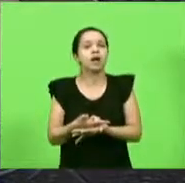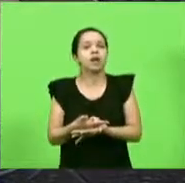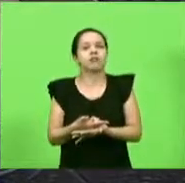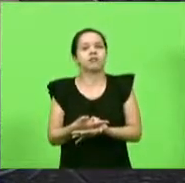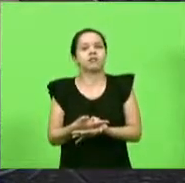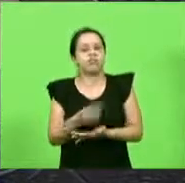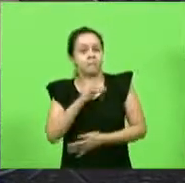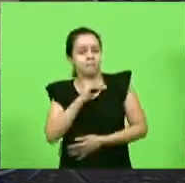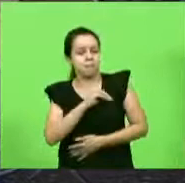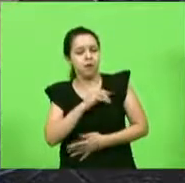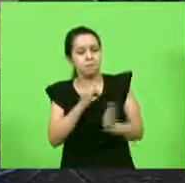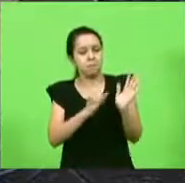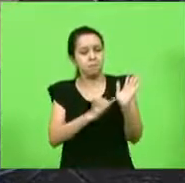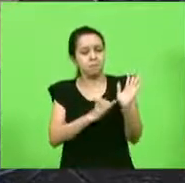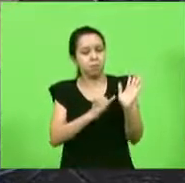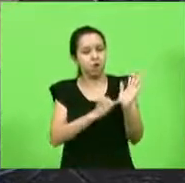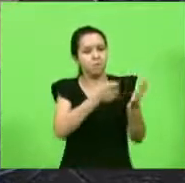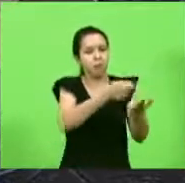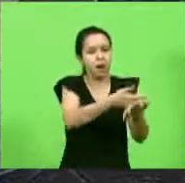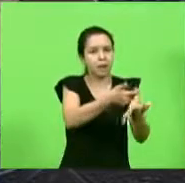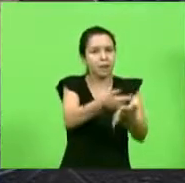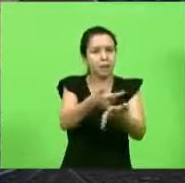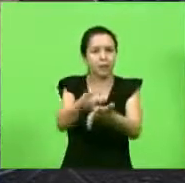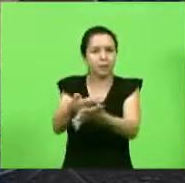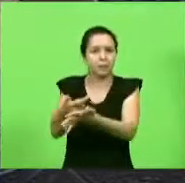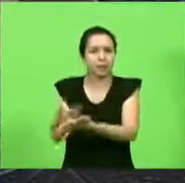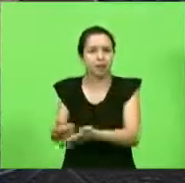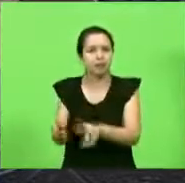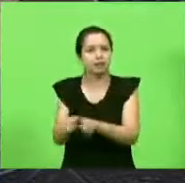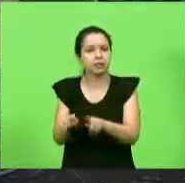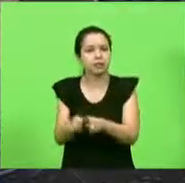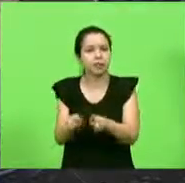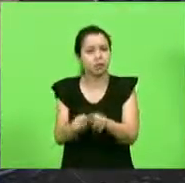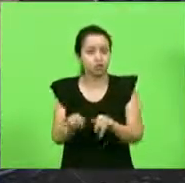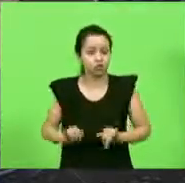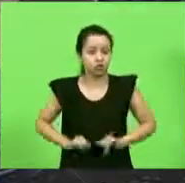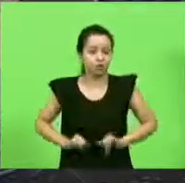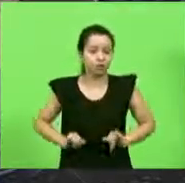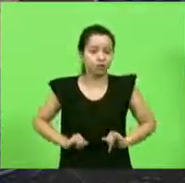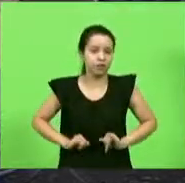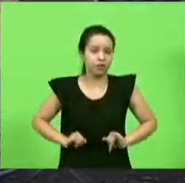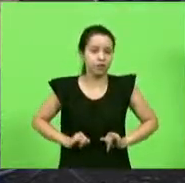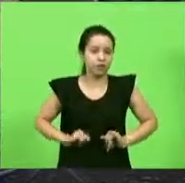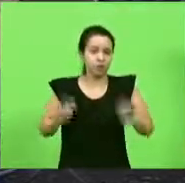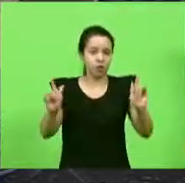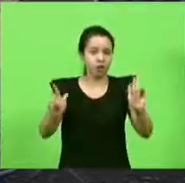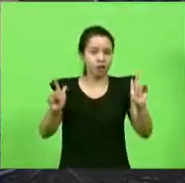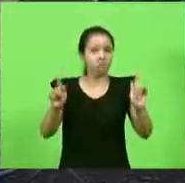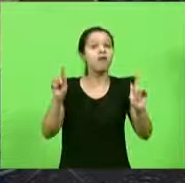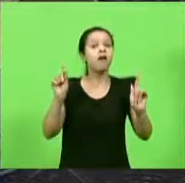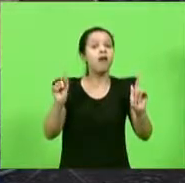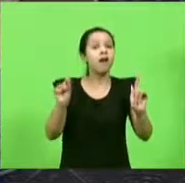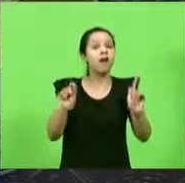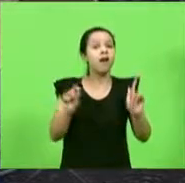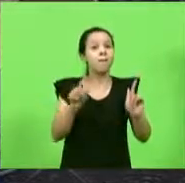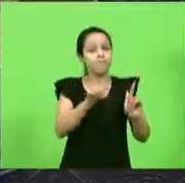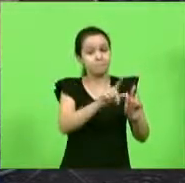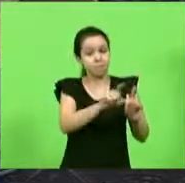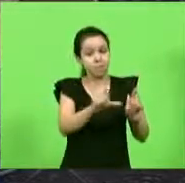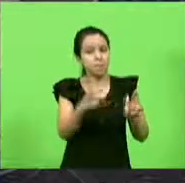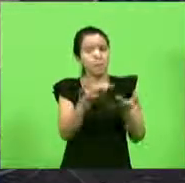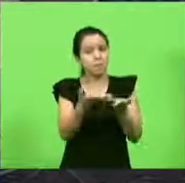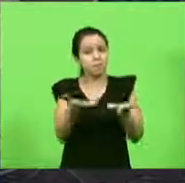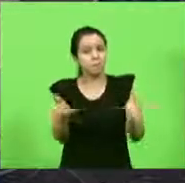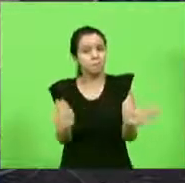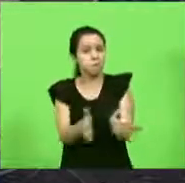sofrendo também os impactos e as consequências da greve, são mais pobres. A greve pode ser legal, mas a